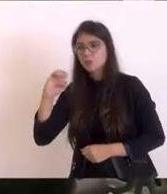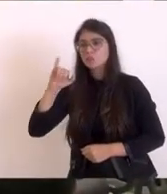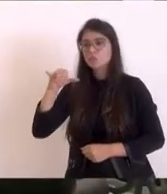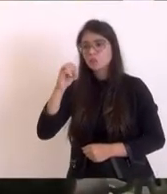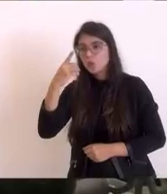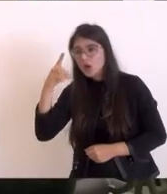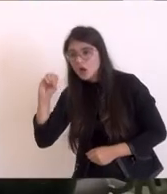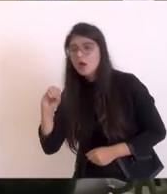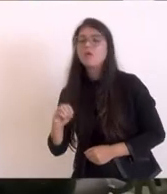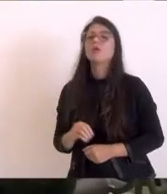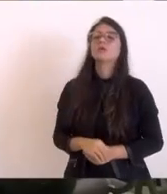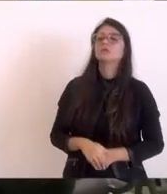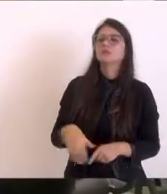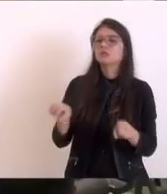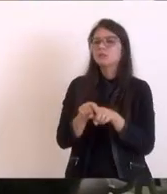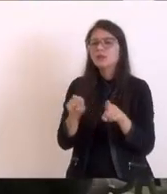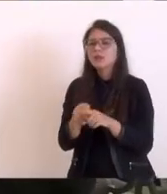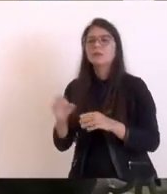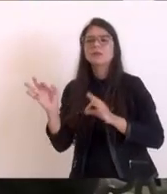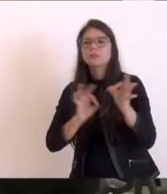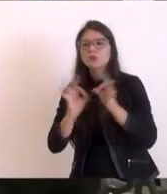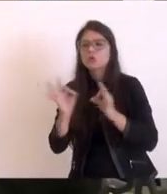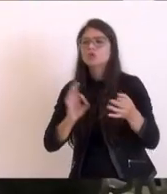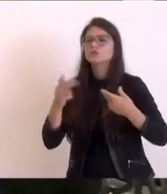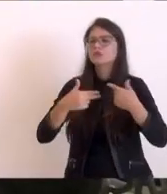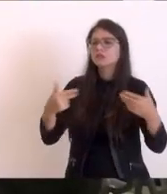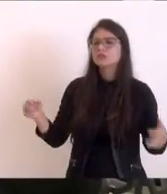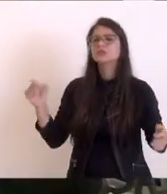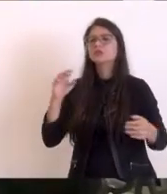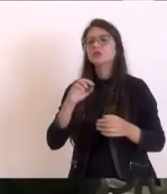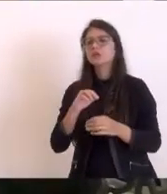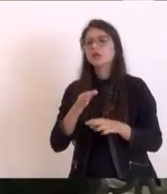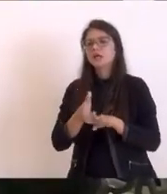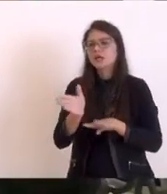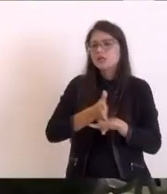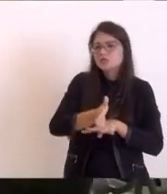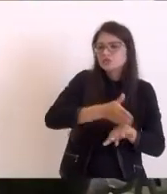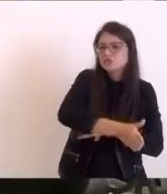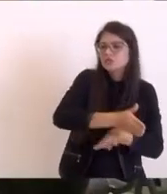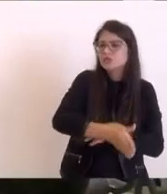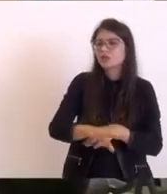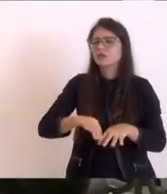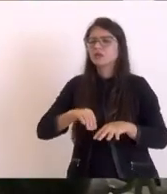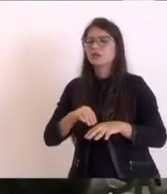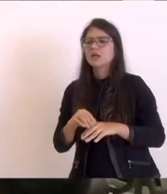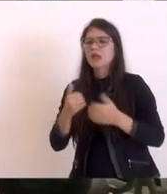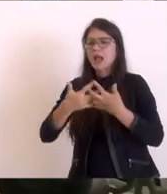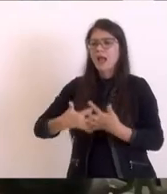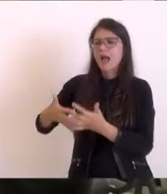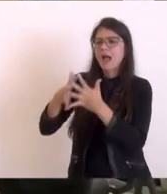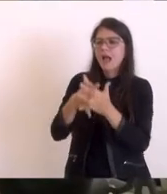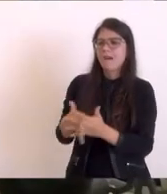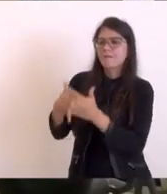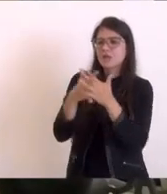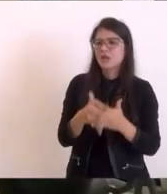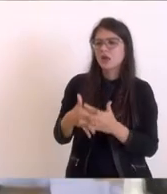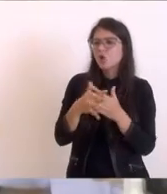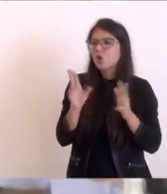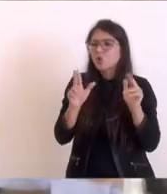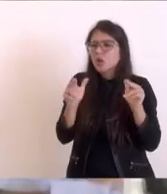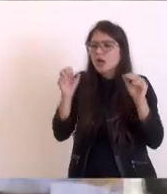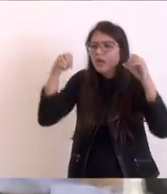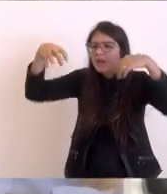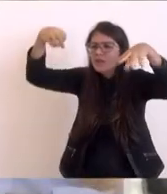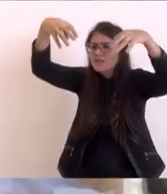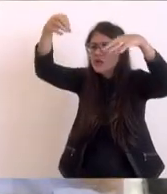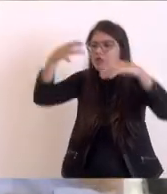contorno, a cidade, um eixo, tipo um eixo viário que foi criado para escoar a produção, para os caminhões. Nunca teve iluminação, vergonhoso.